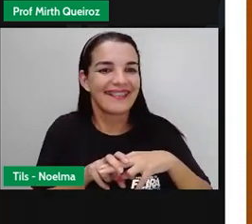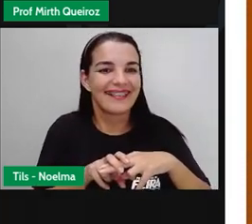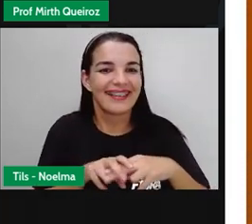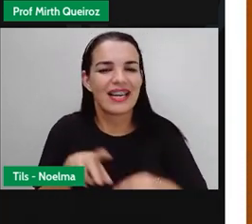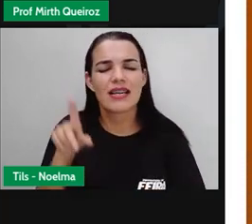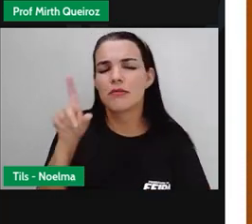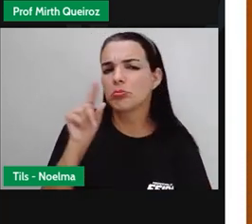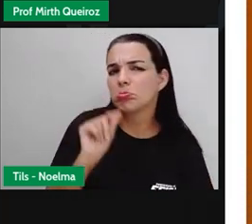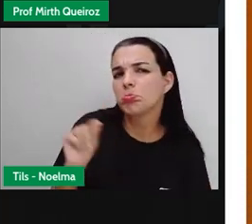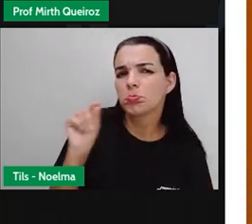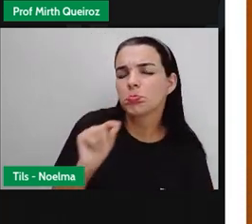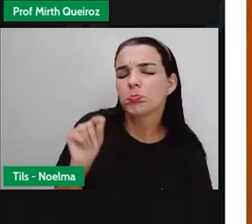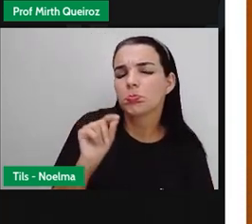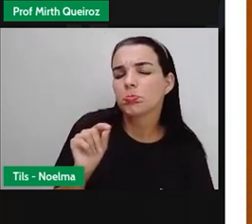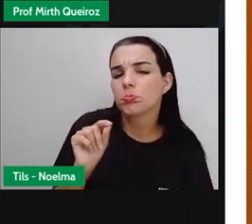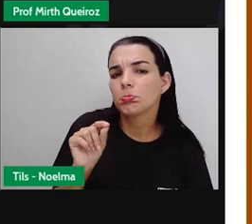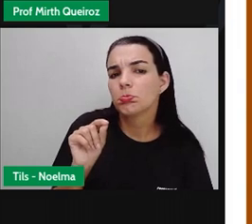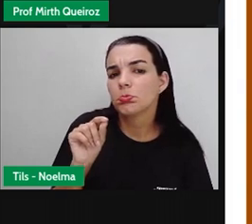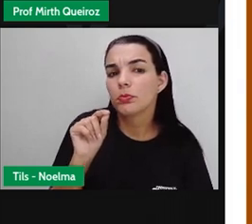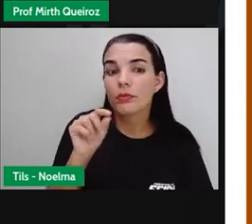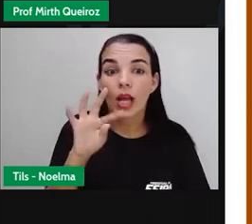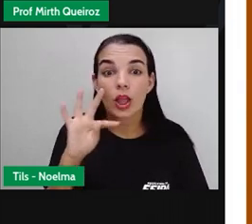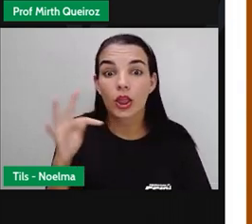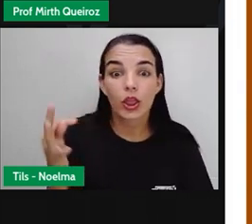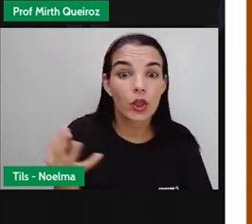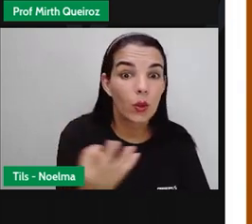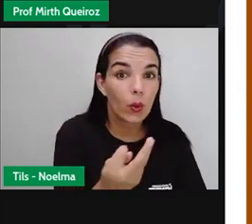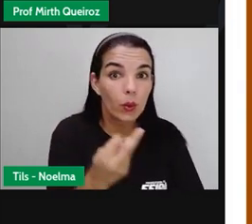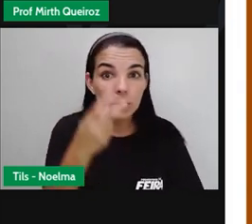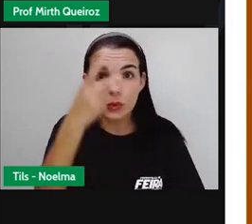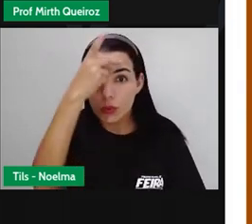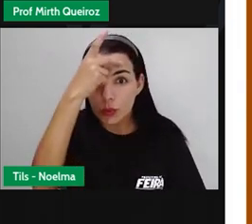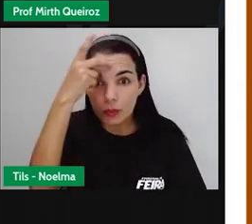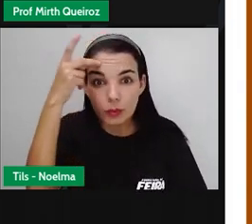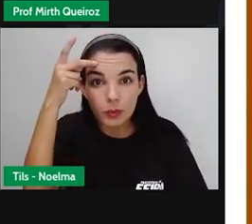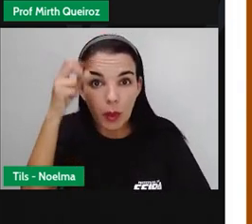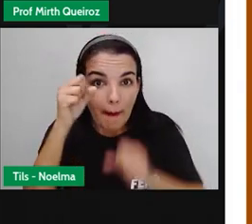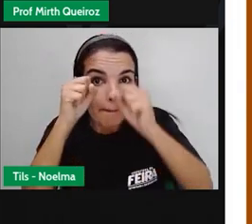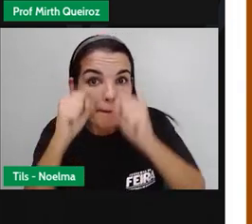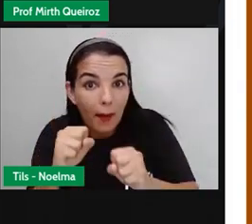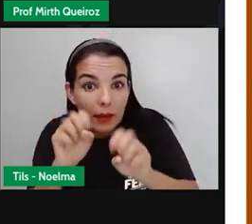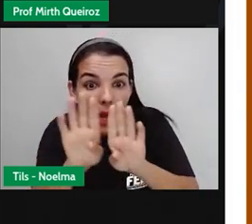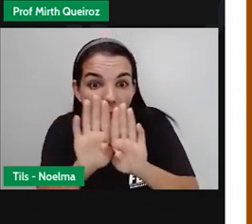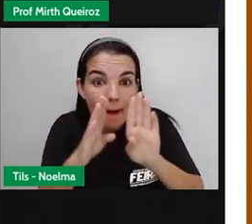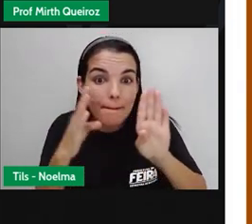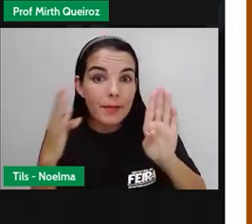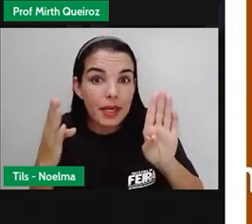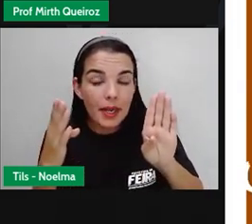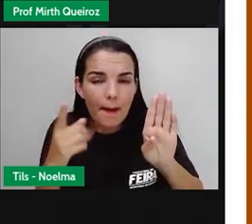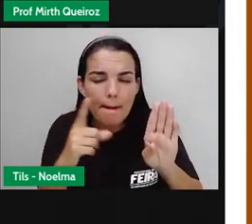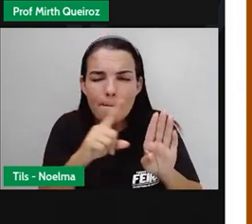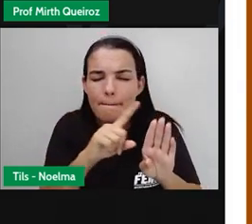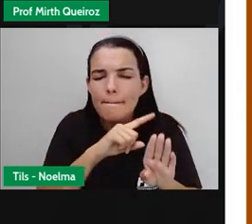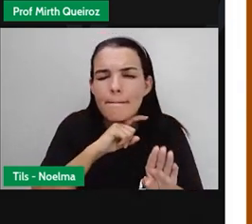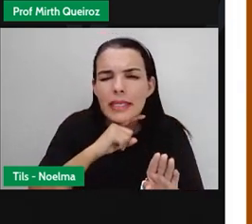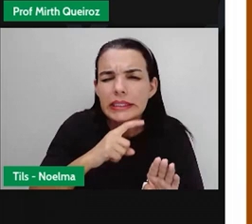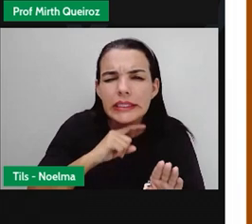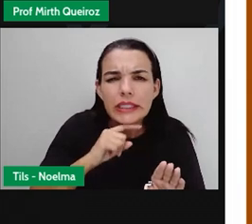O que é? que é? Todo mundo é capaz de abrir, mas ninguém consegue fechar.